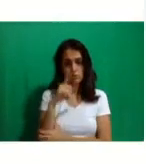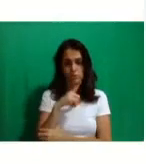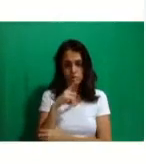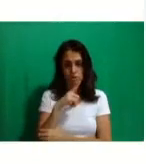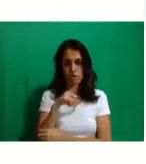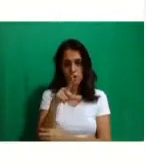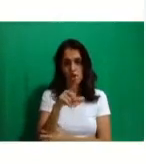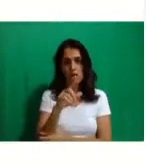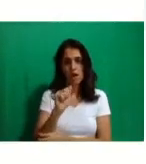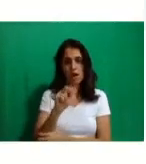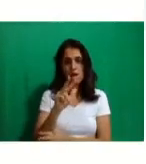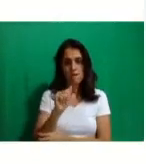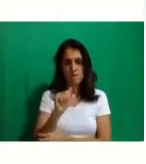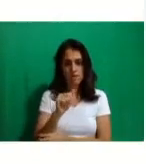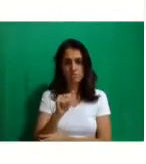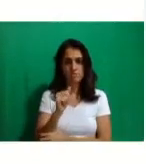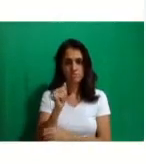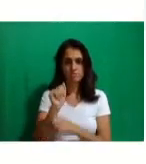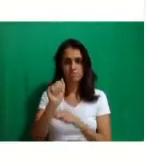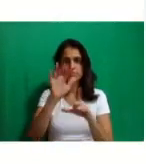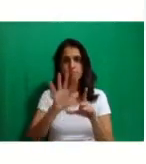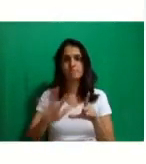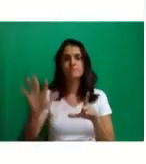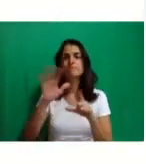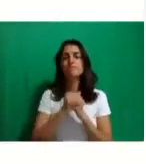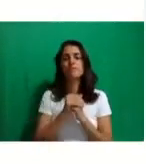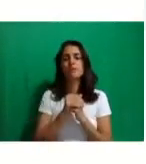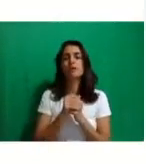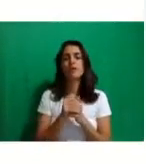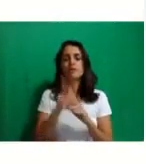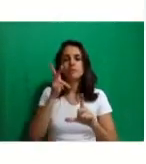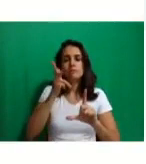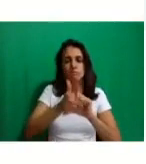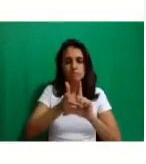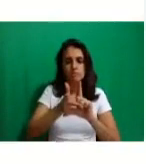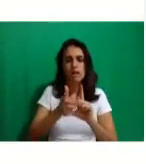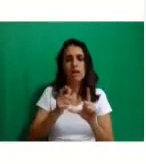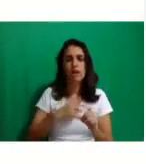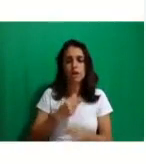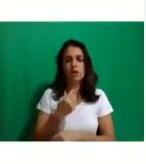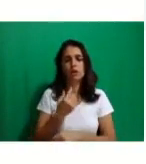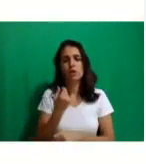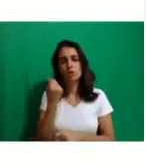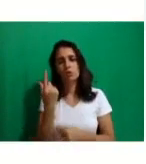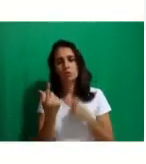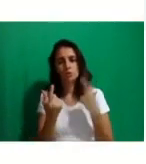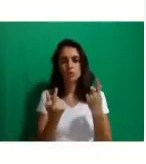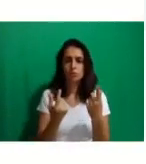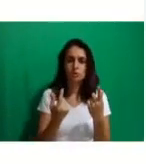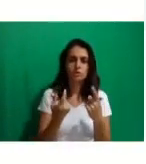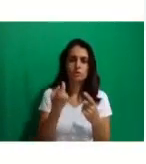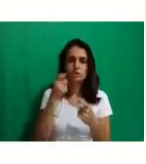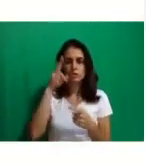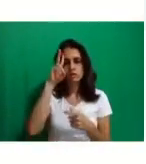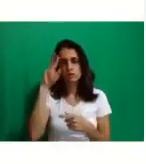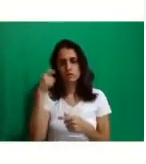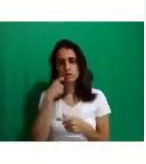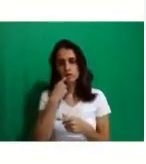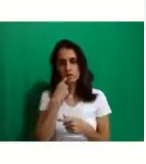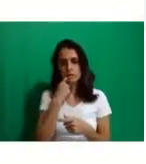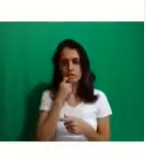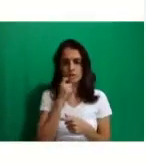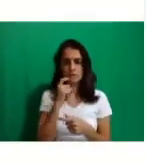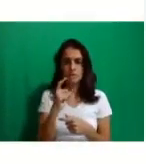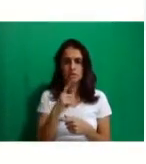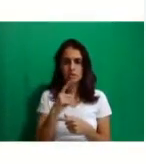bom? Eu estou falando das aulas por web conferência, acontece de uma, duas vezes na semana, de segunda a sexta, e vocês conseguem encontrar que dia